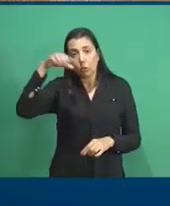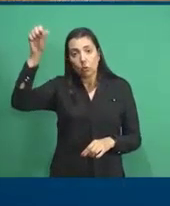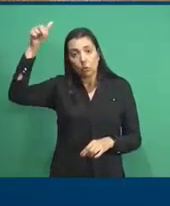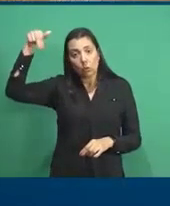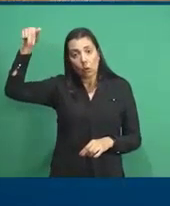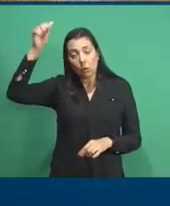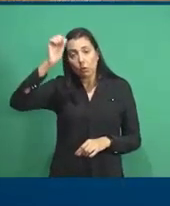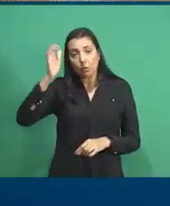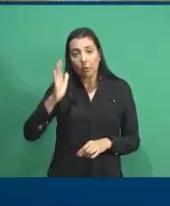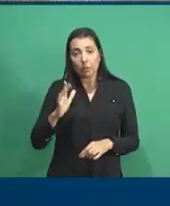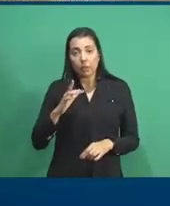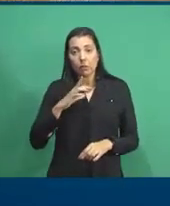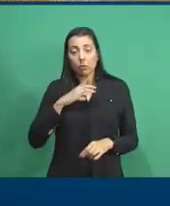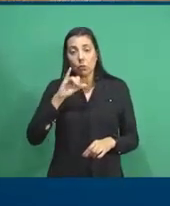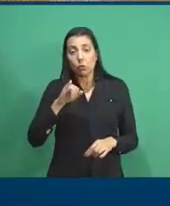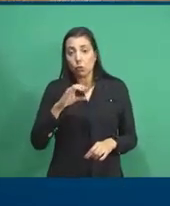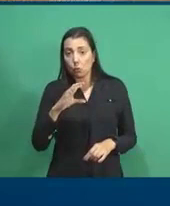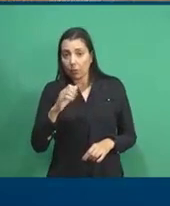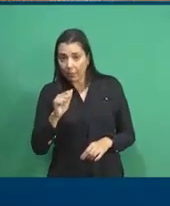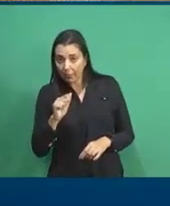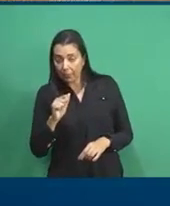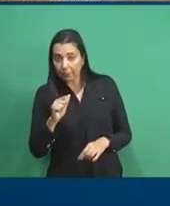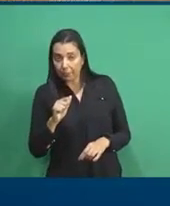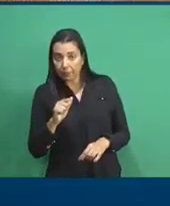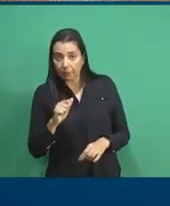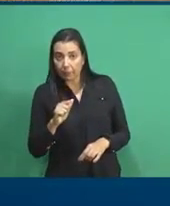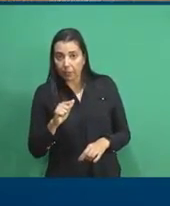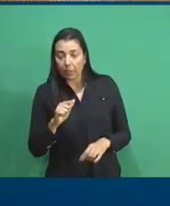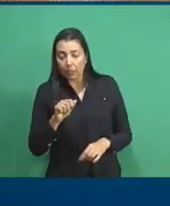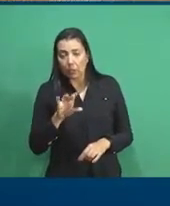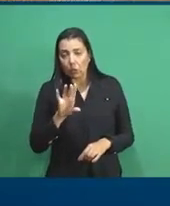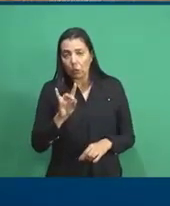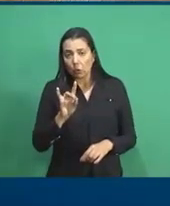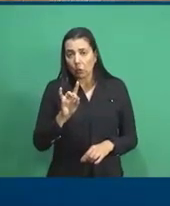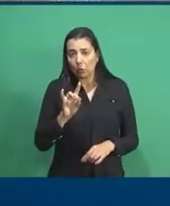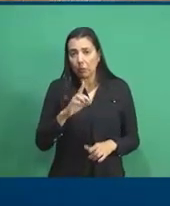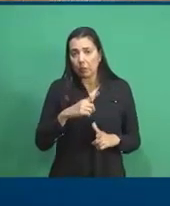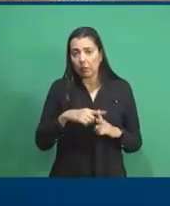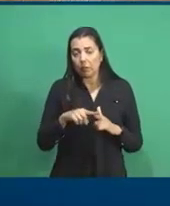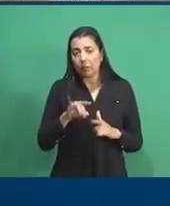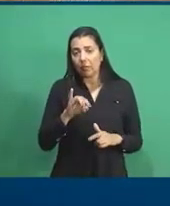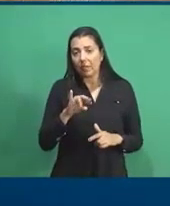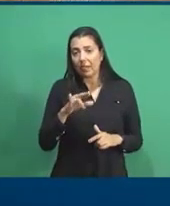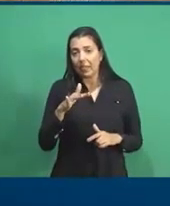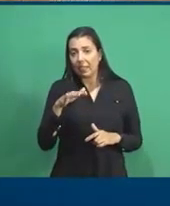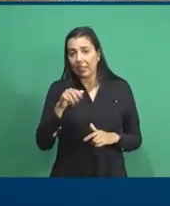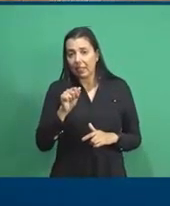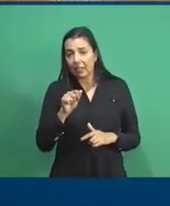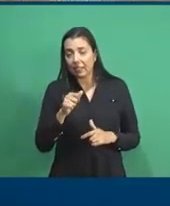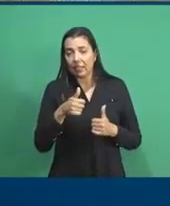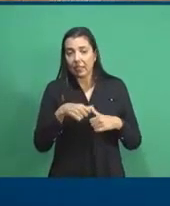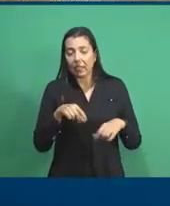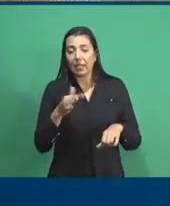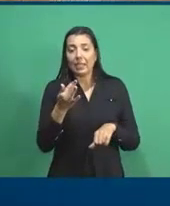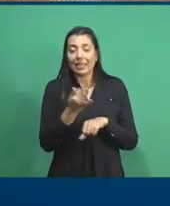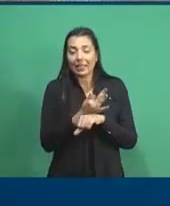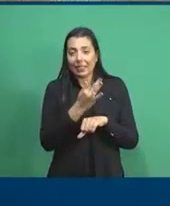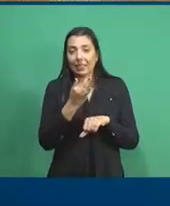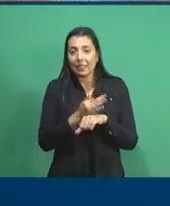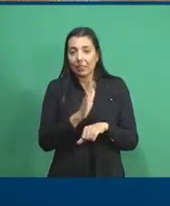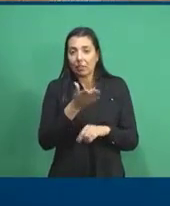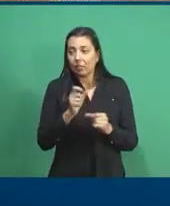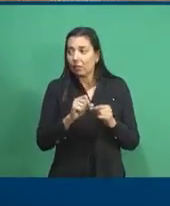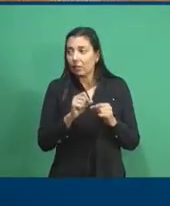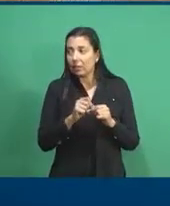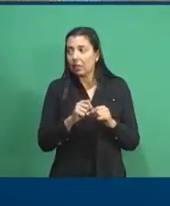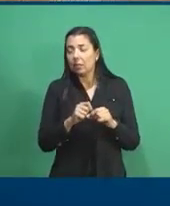nordeste, que é o jucá, chamado cientificamente libidibia fperia, e que nós estamos tentando, já fizemos